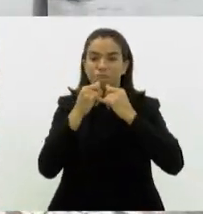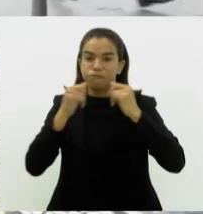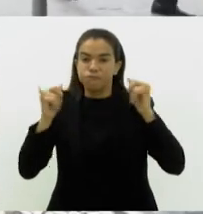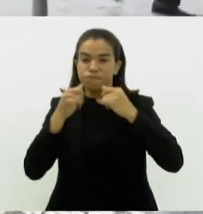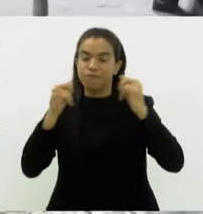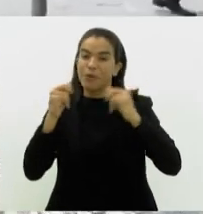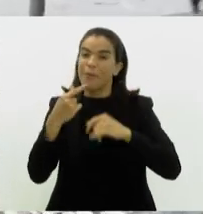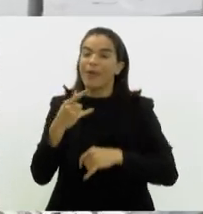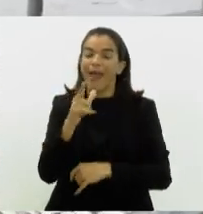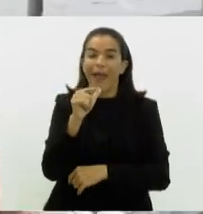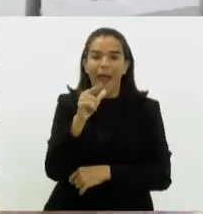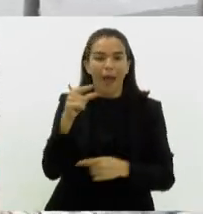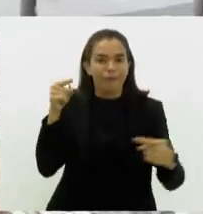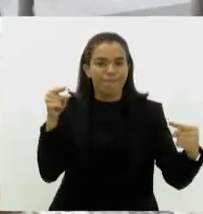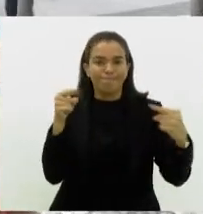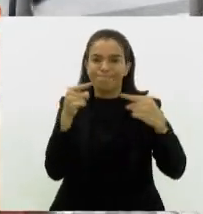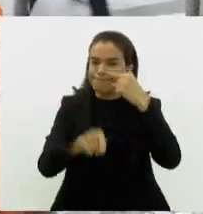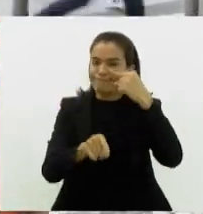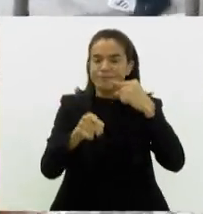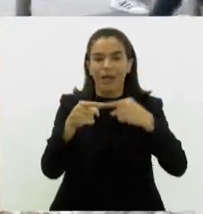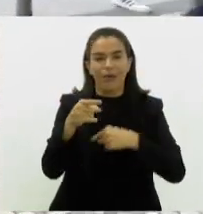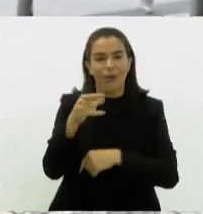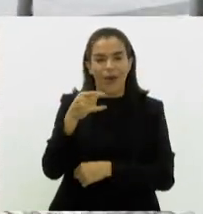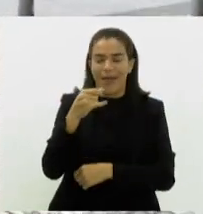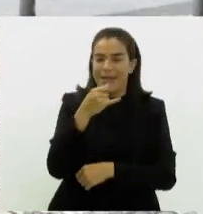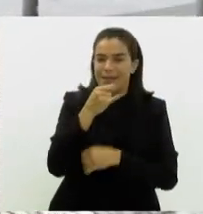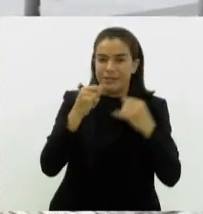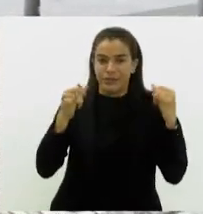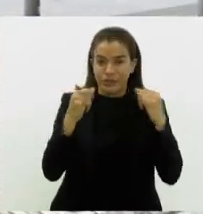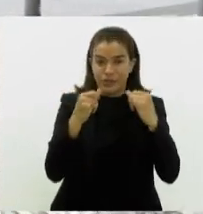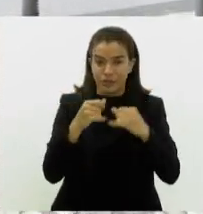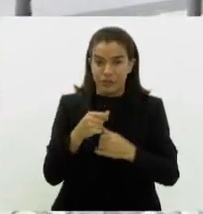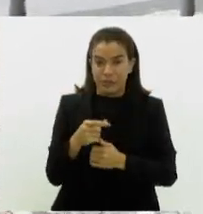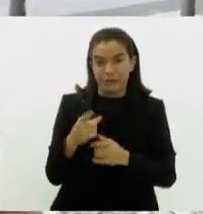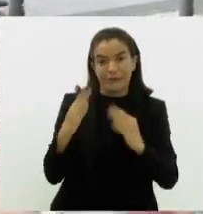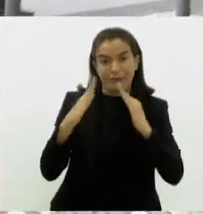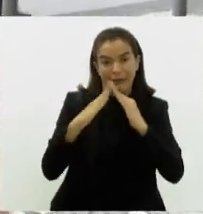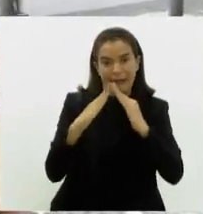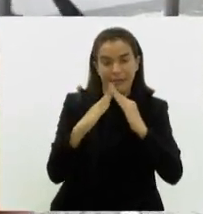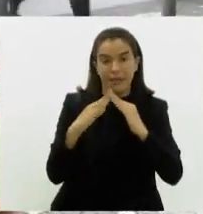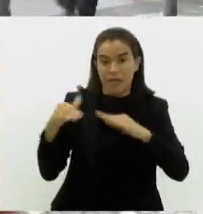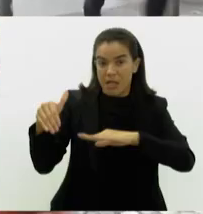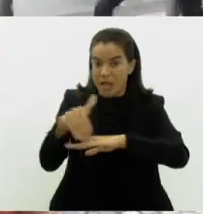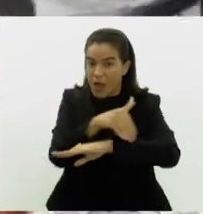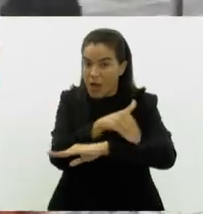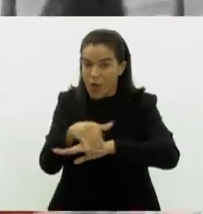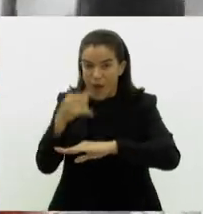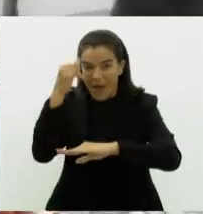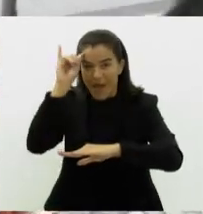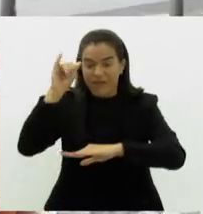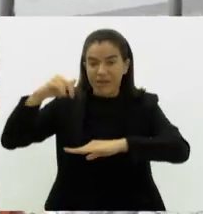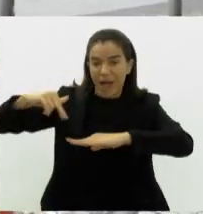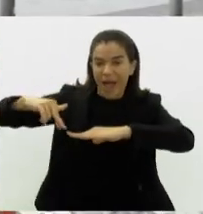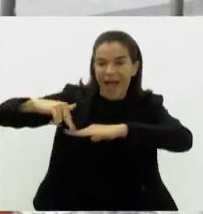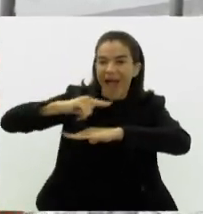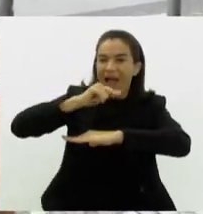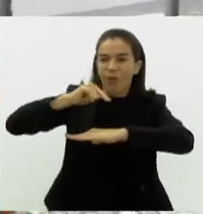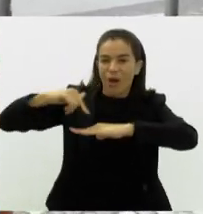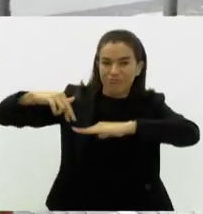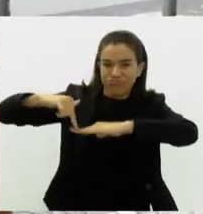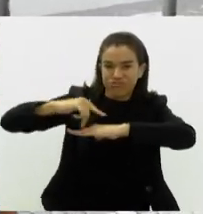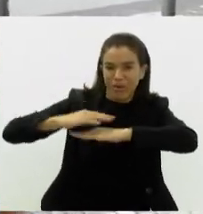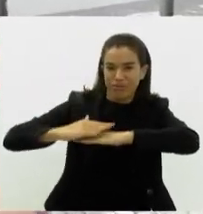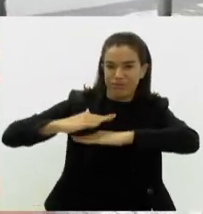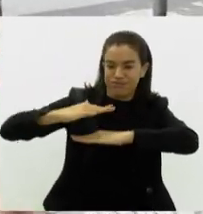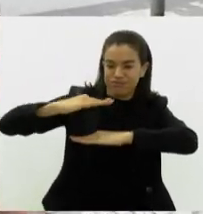ótima condutora de energia, então a gente não pode dar esse tipo de risco dentro de casa. Na rua, evitar caminhar sobre áreas alagadas,